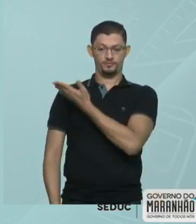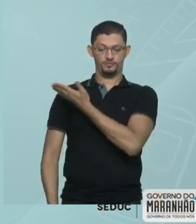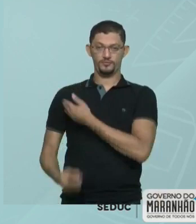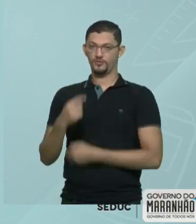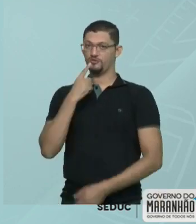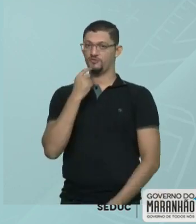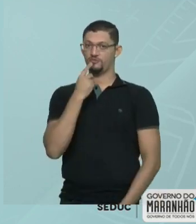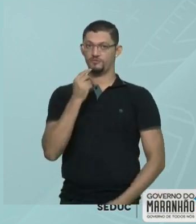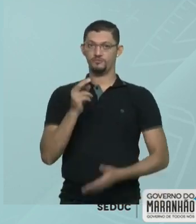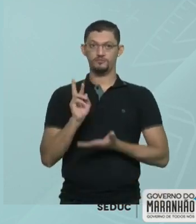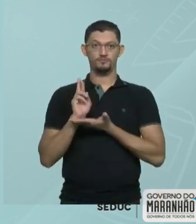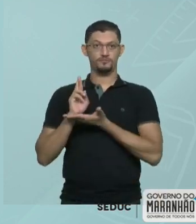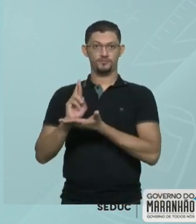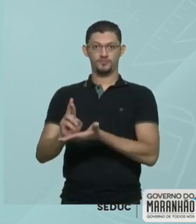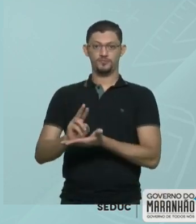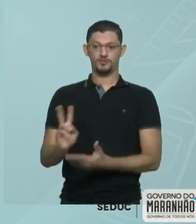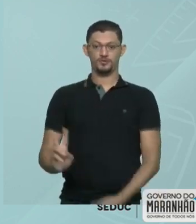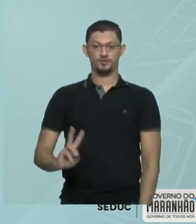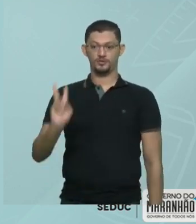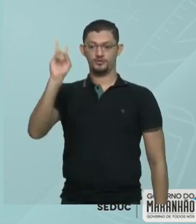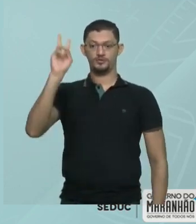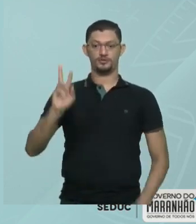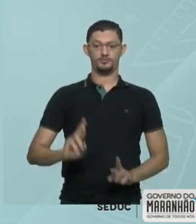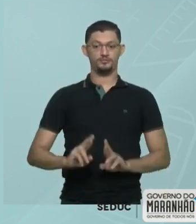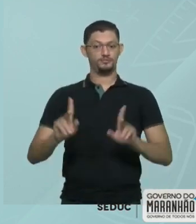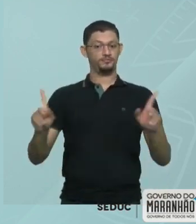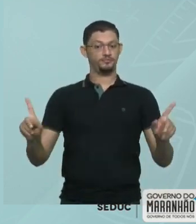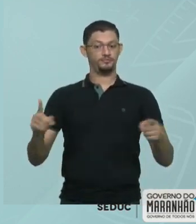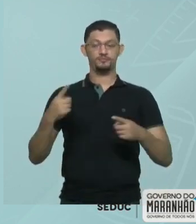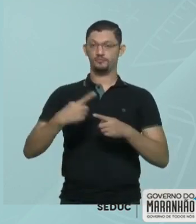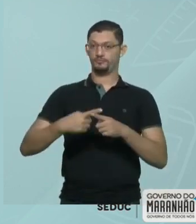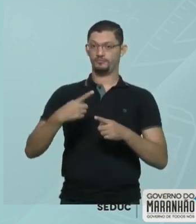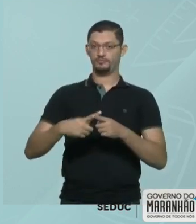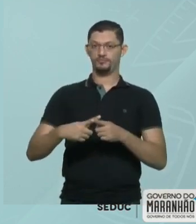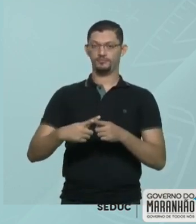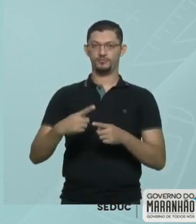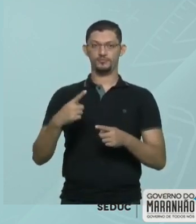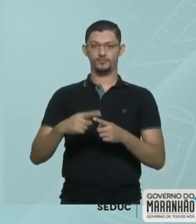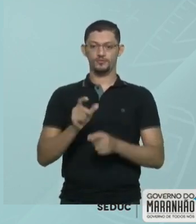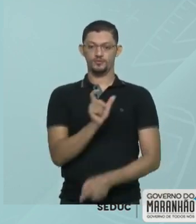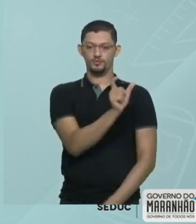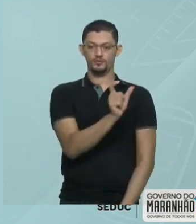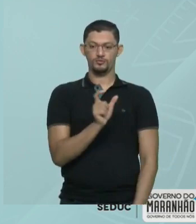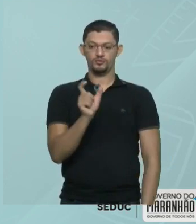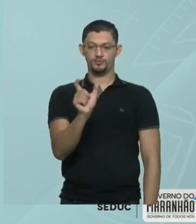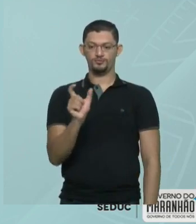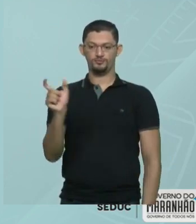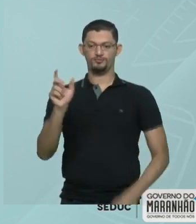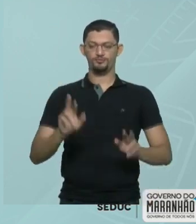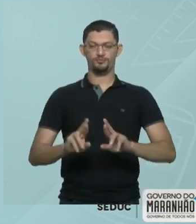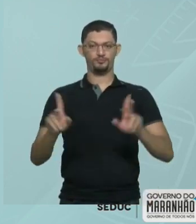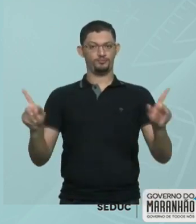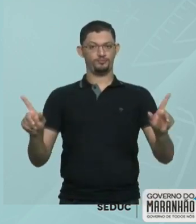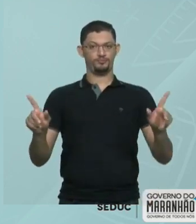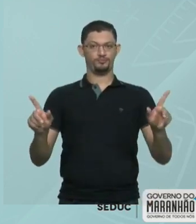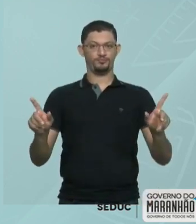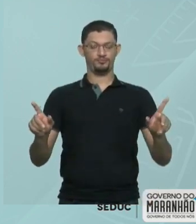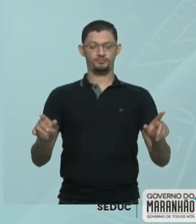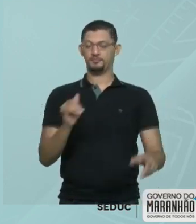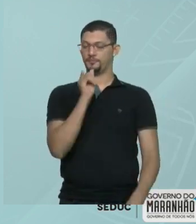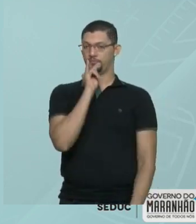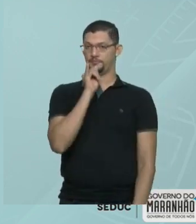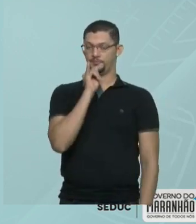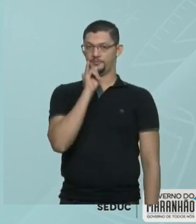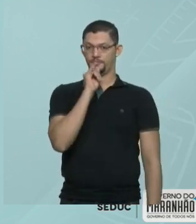representando valores diferentes. Por quê? Porque eles estão em posições diferentes. Por